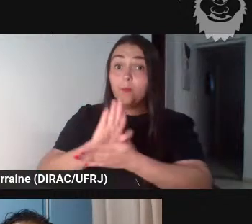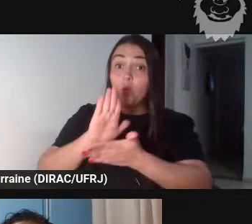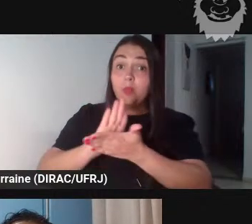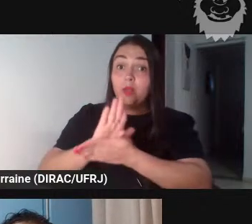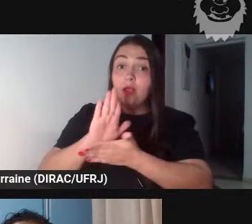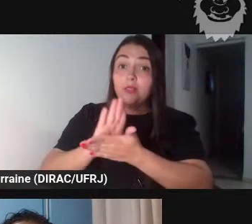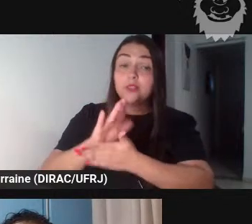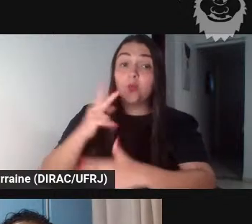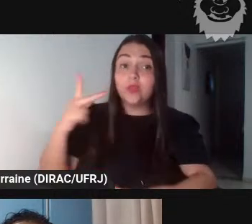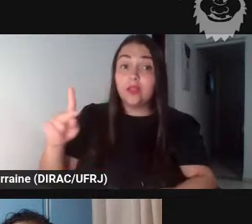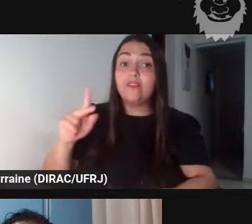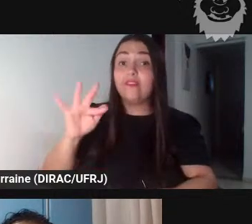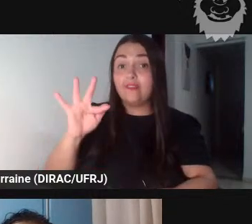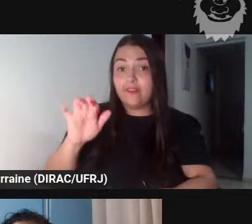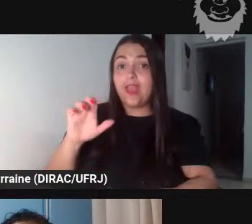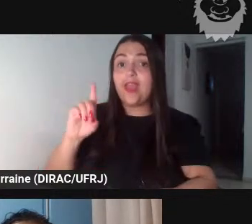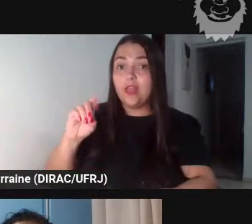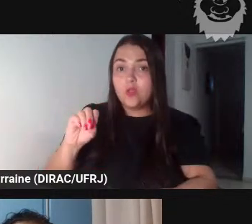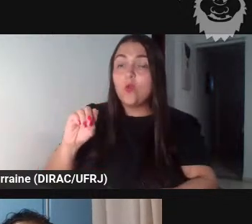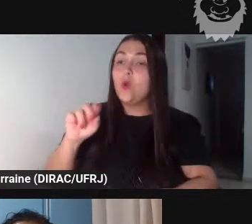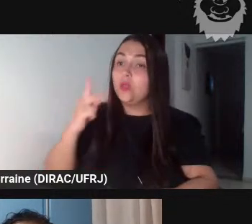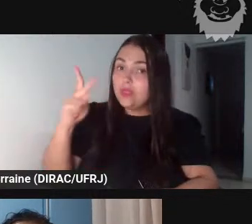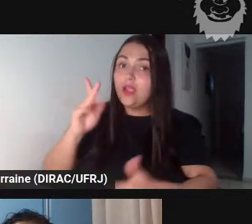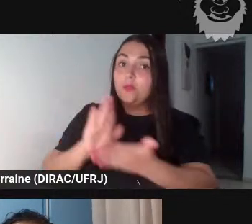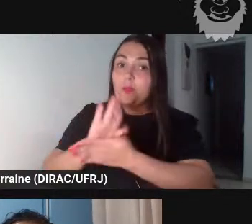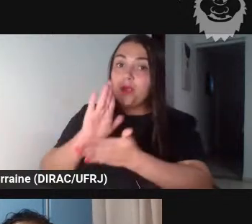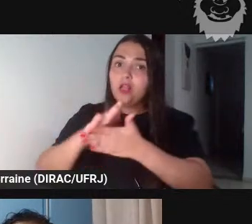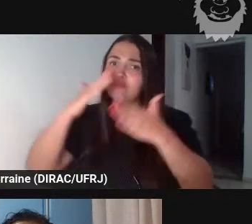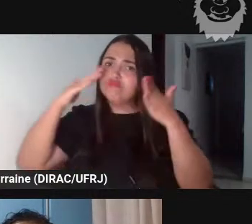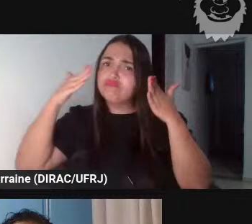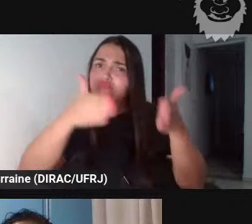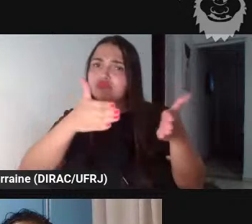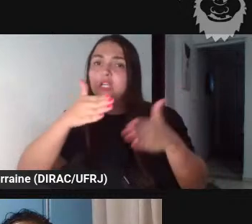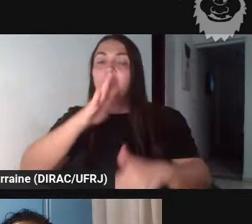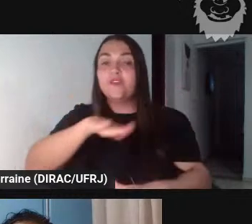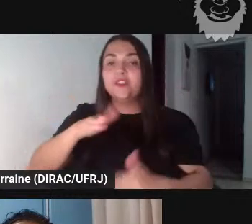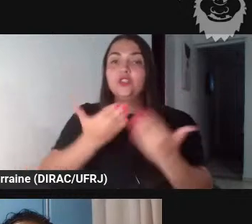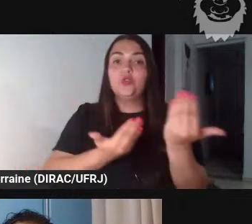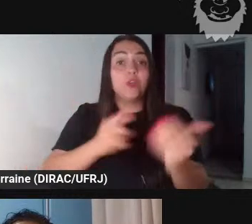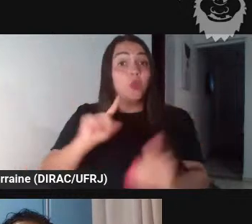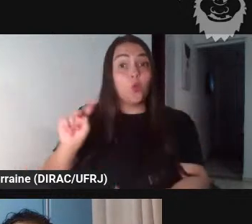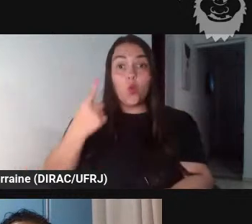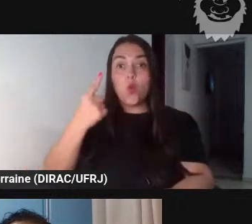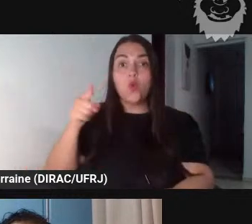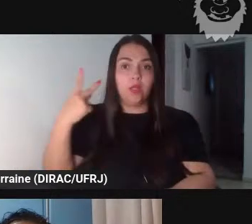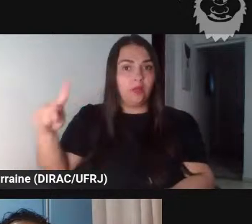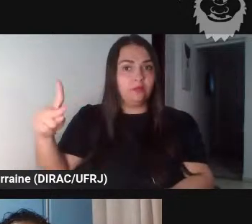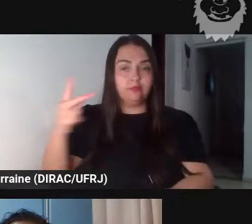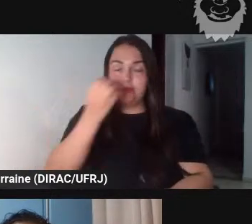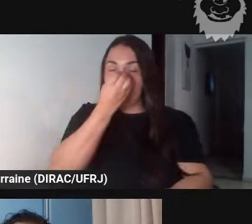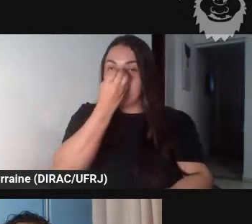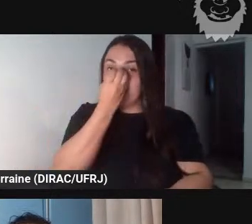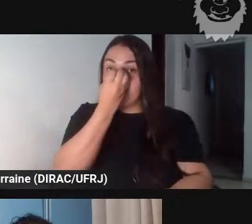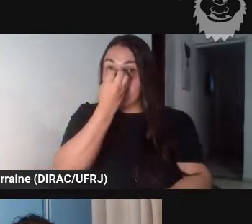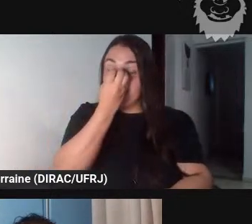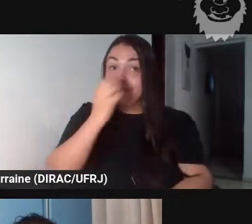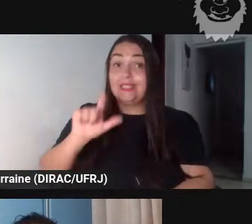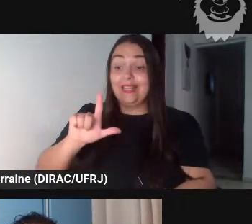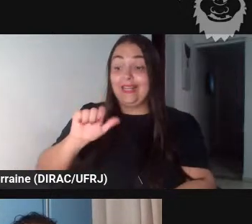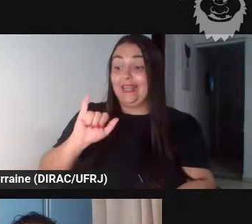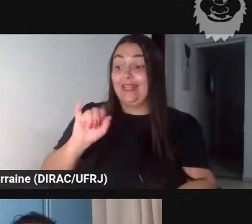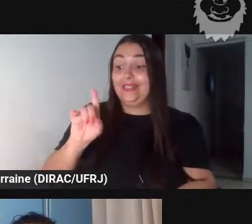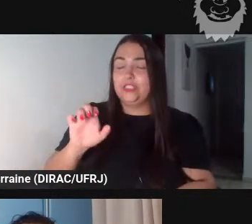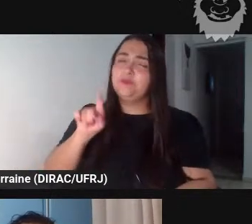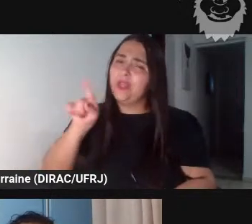de pedro das fábulas de pedro voltada para o público infantil e juvenil da Loide Lisboa que é essa